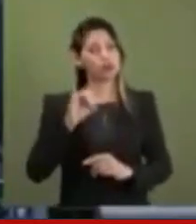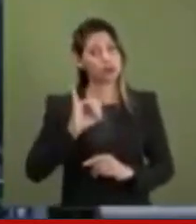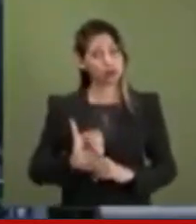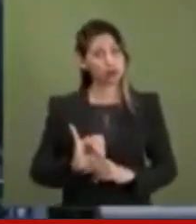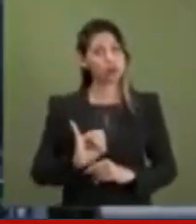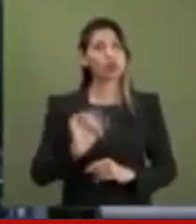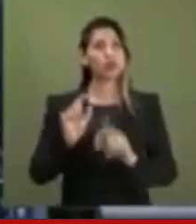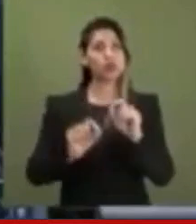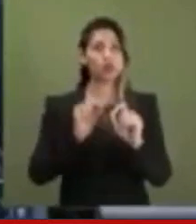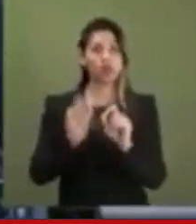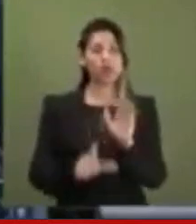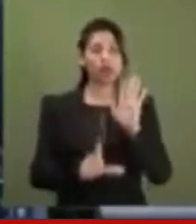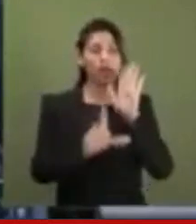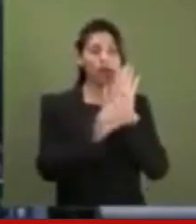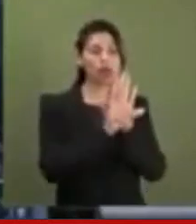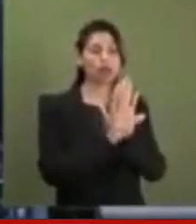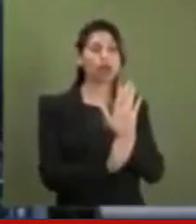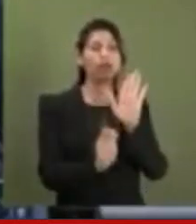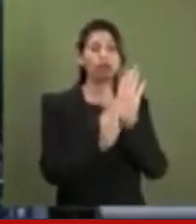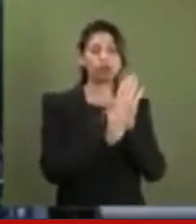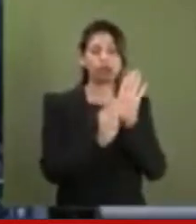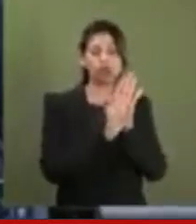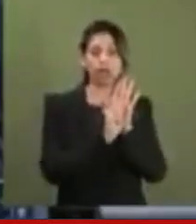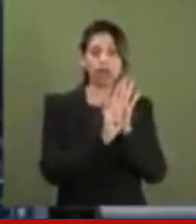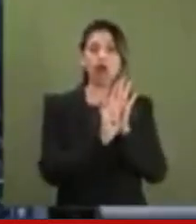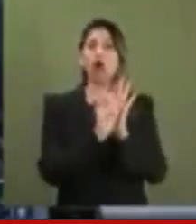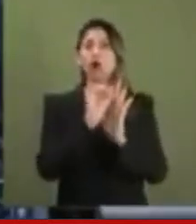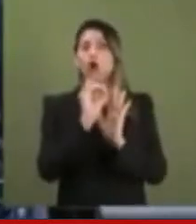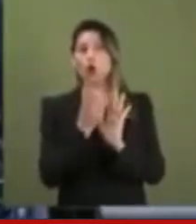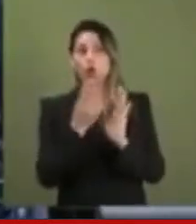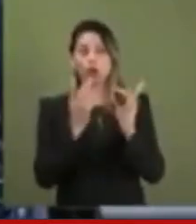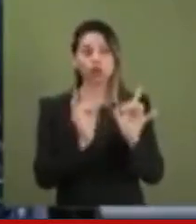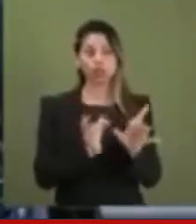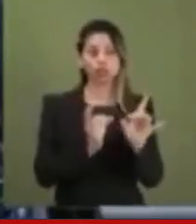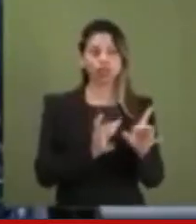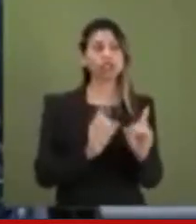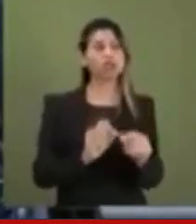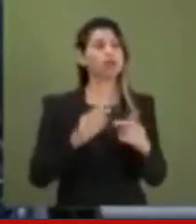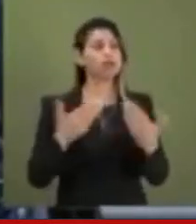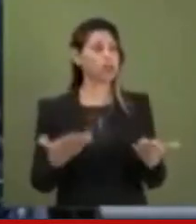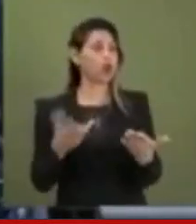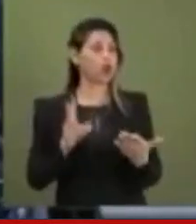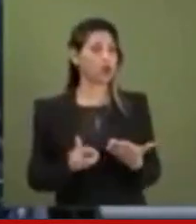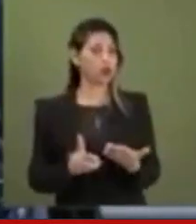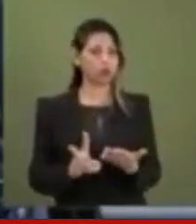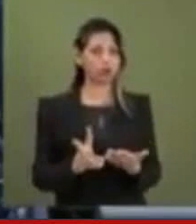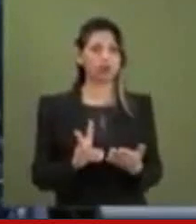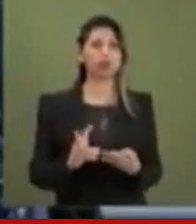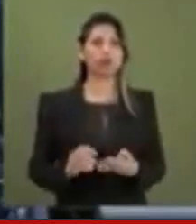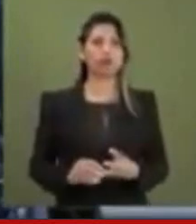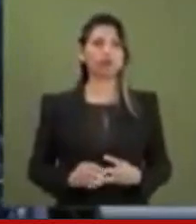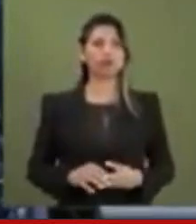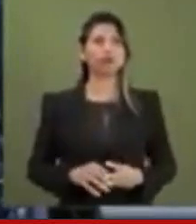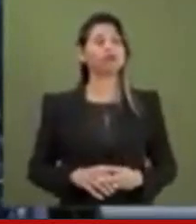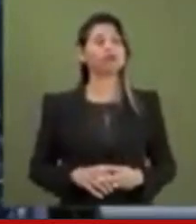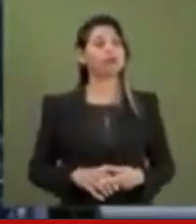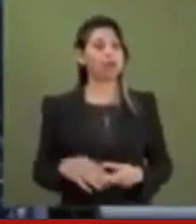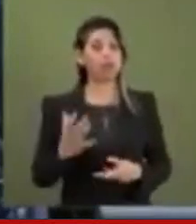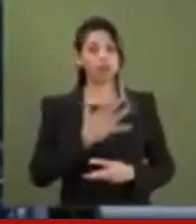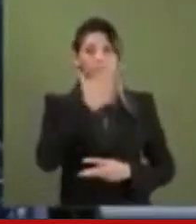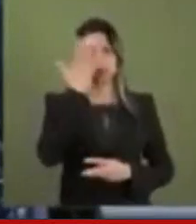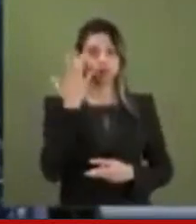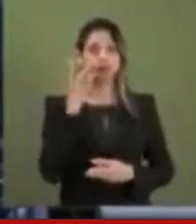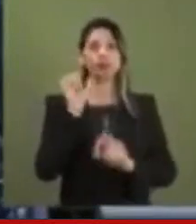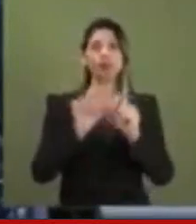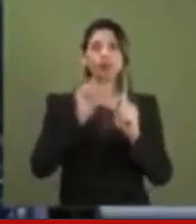da matéria pelo STF, a mais alta instância do judiciário estaria invadindo as prerrogativas do legislativo.